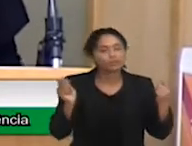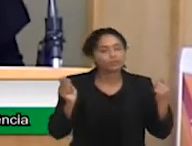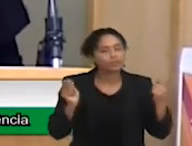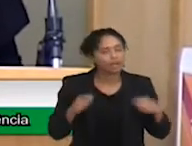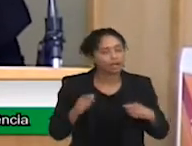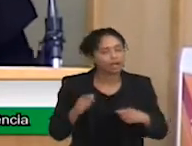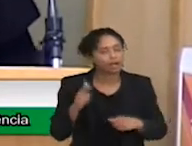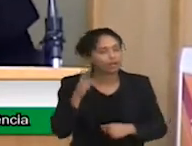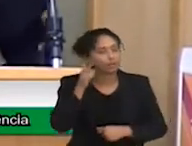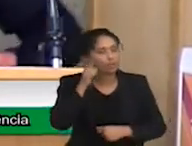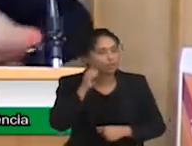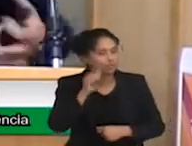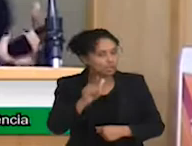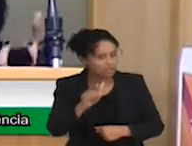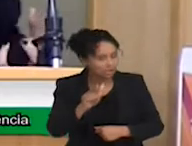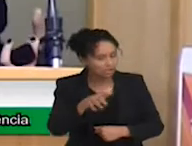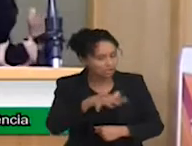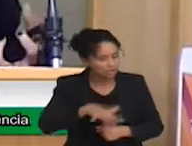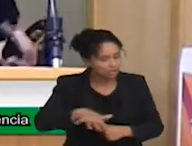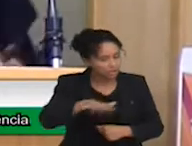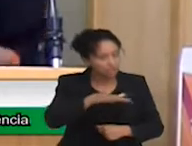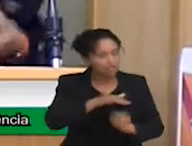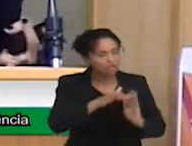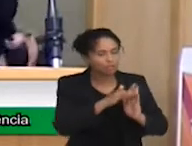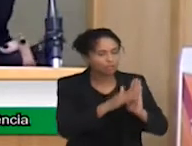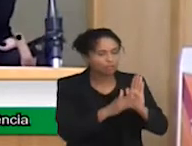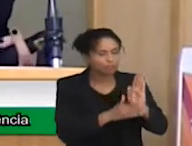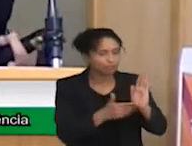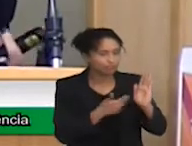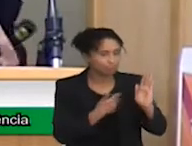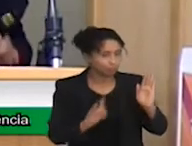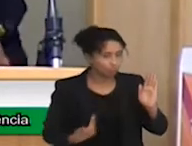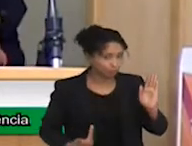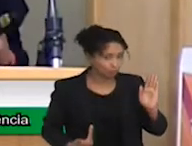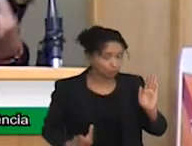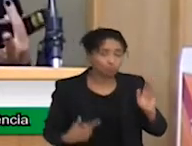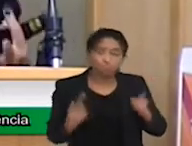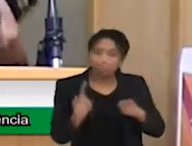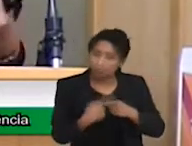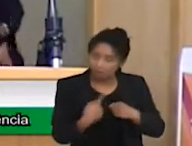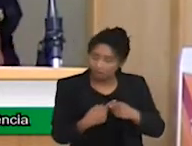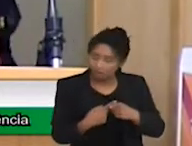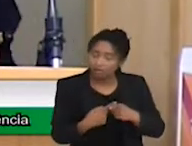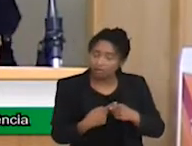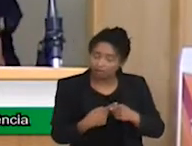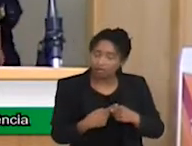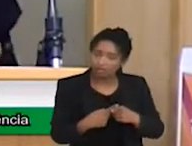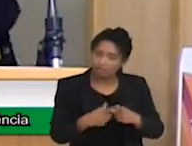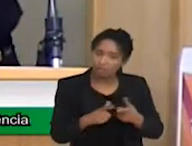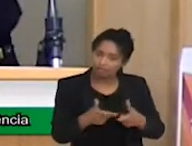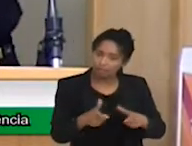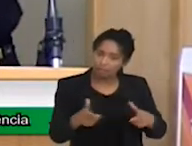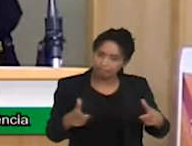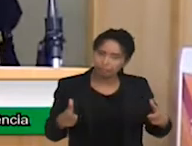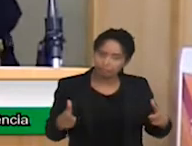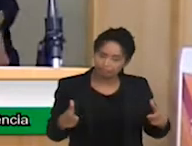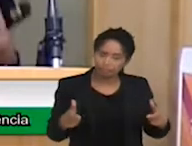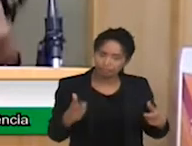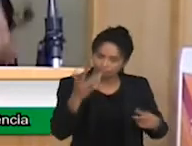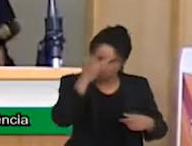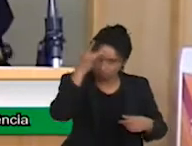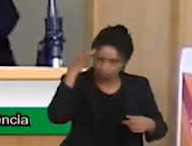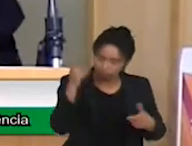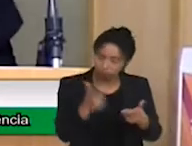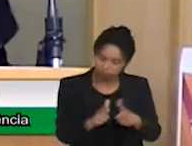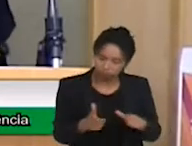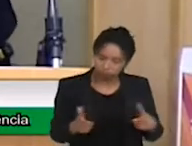política pública, que é uma política de muito volume, obviamente, porque tem muita gente, a gente conseguir otimizar o recurso. Para